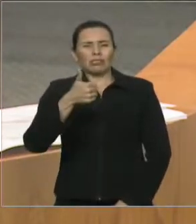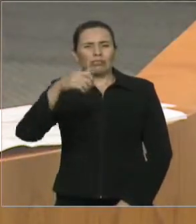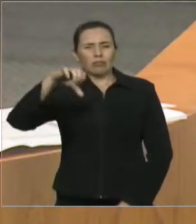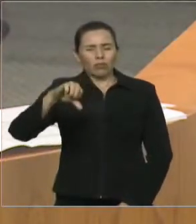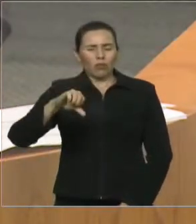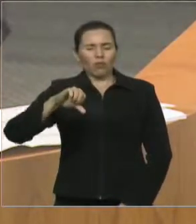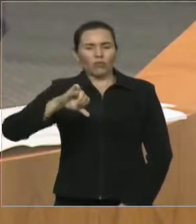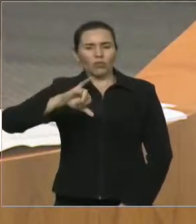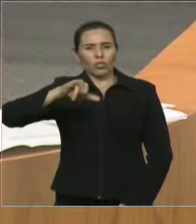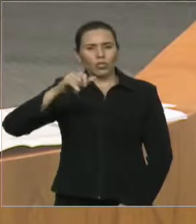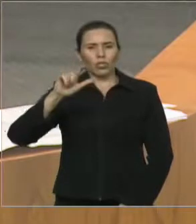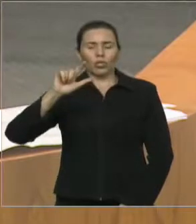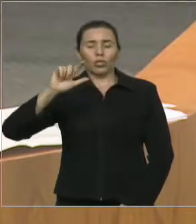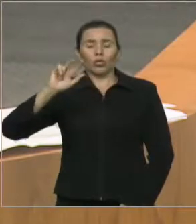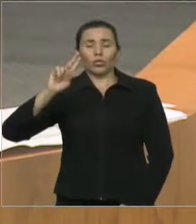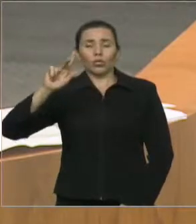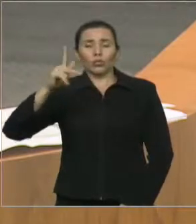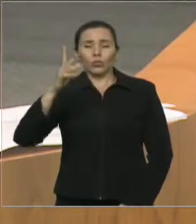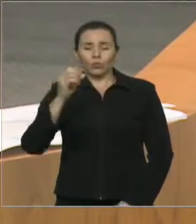150 milhões de reais.